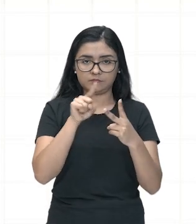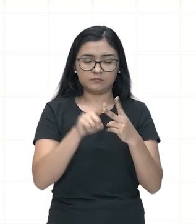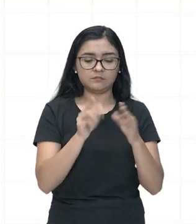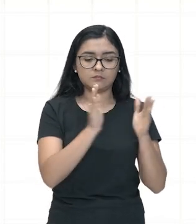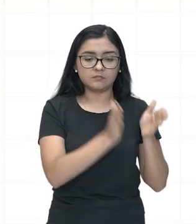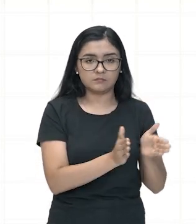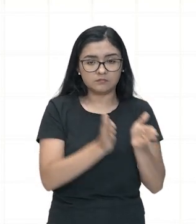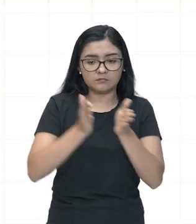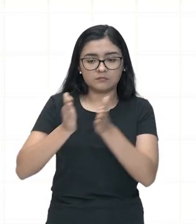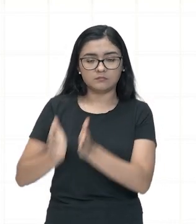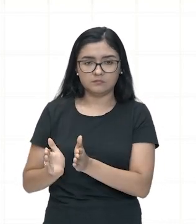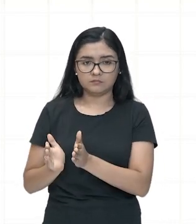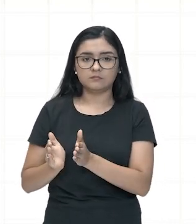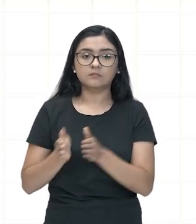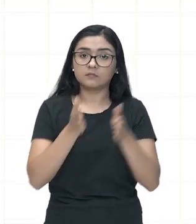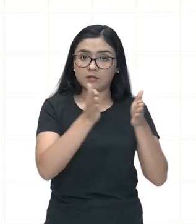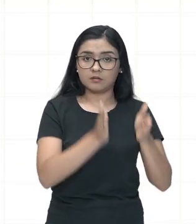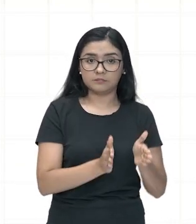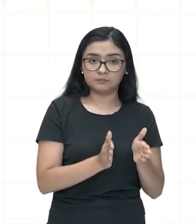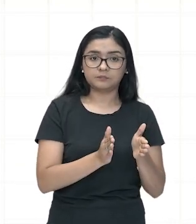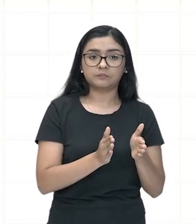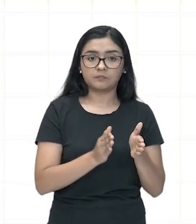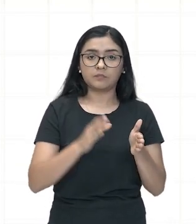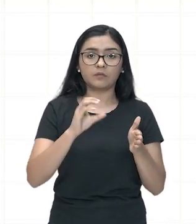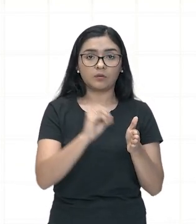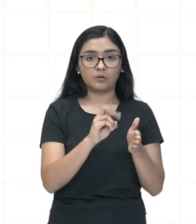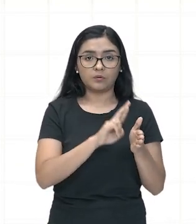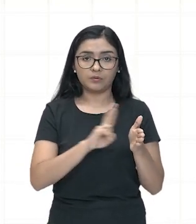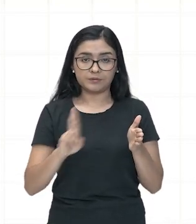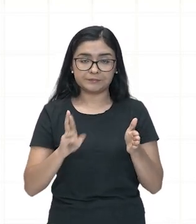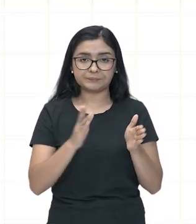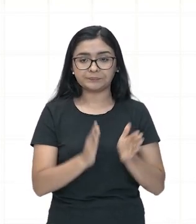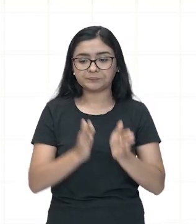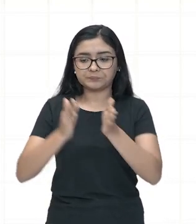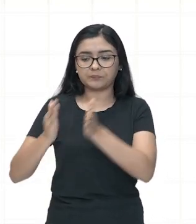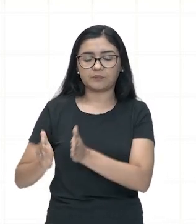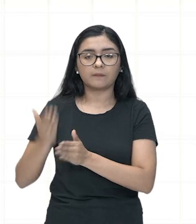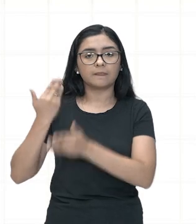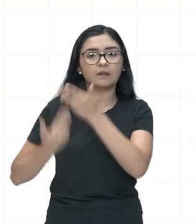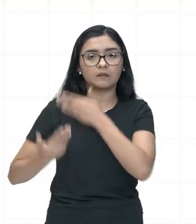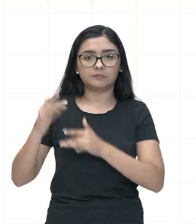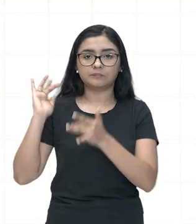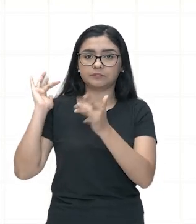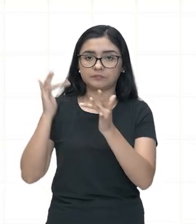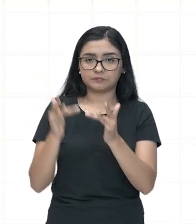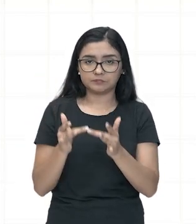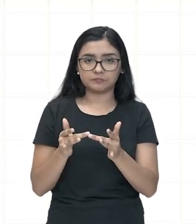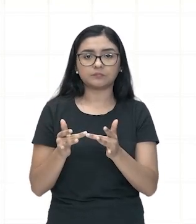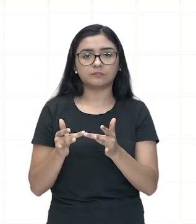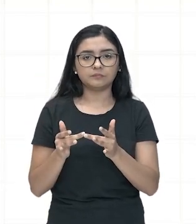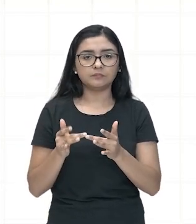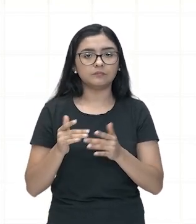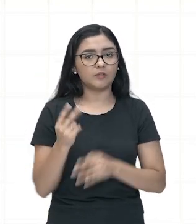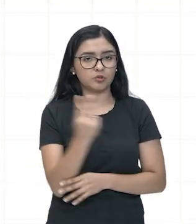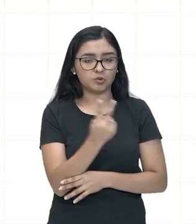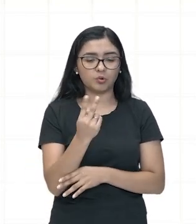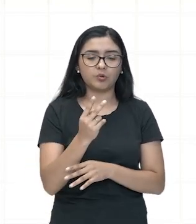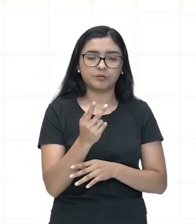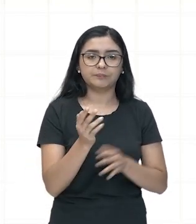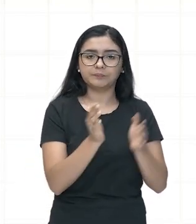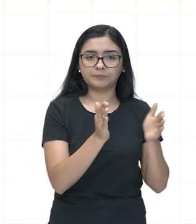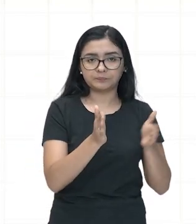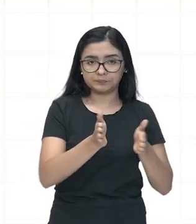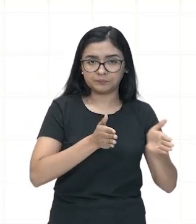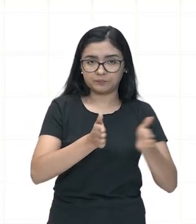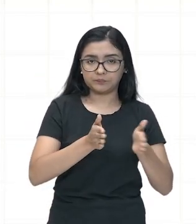ter aí a Antiguidade Oriental e a Antiguidade Clássica, tá? Olha só, na